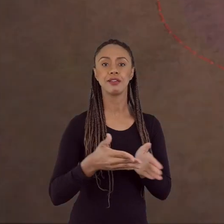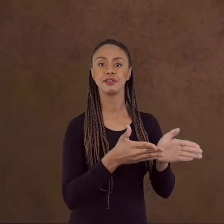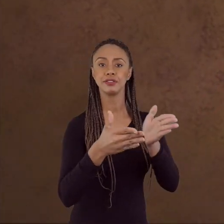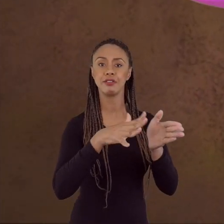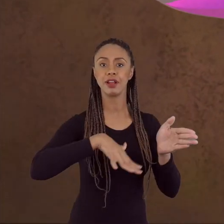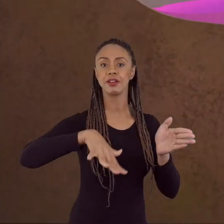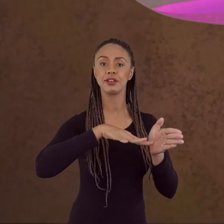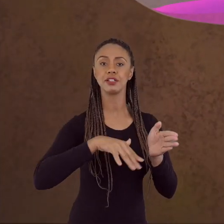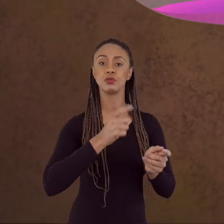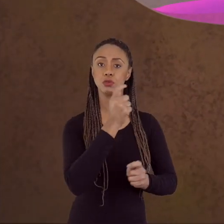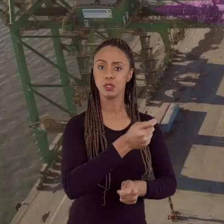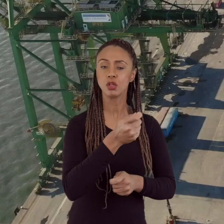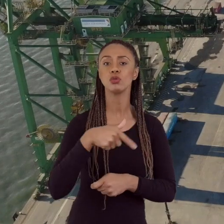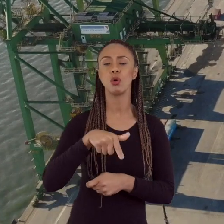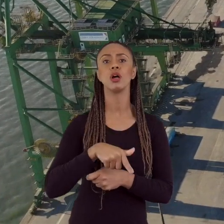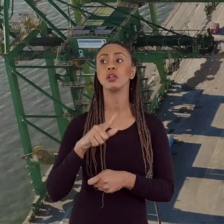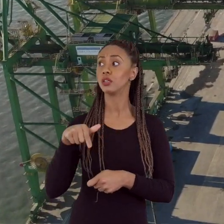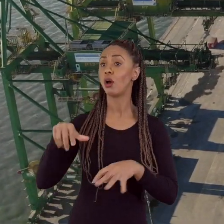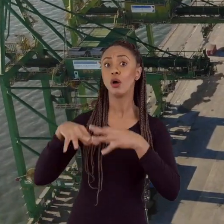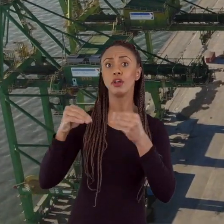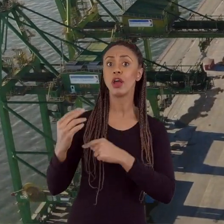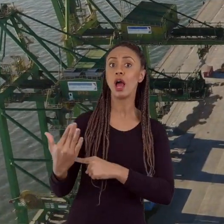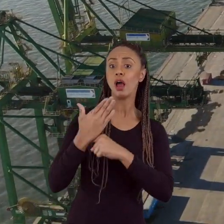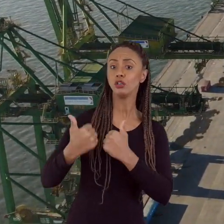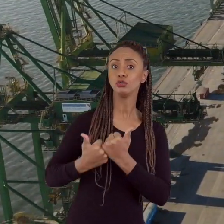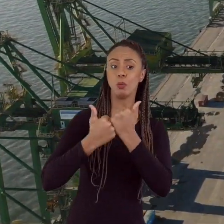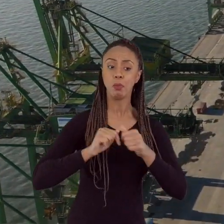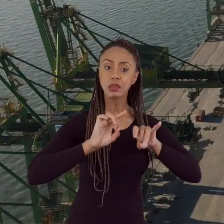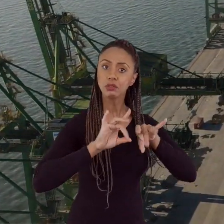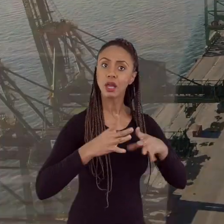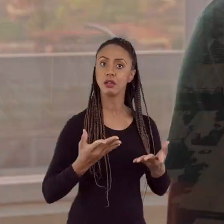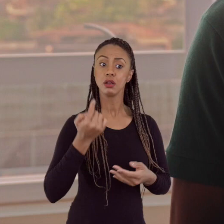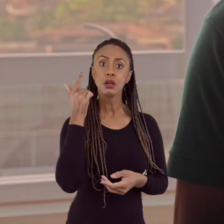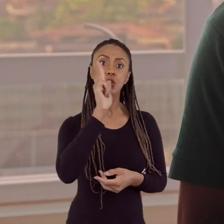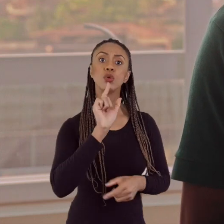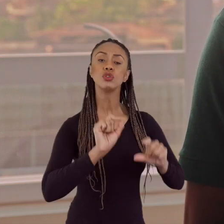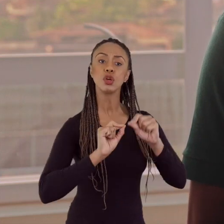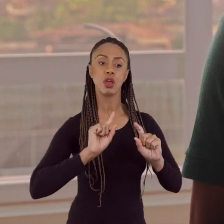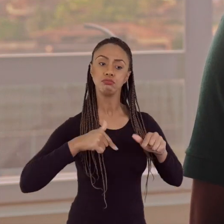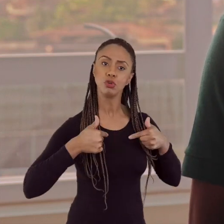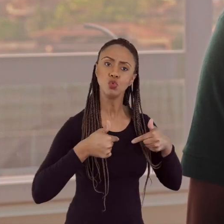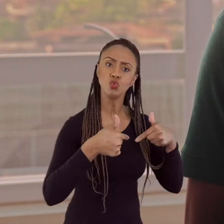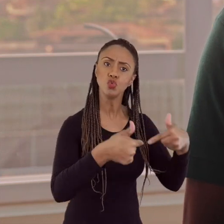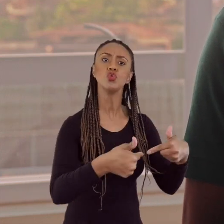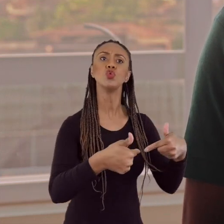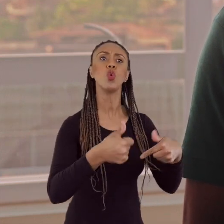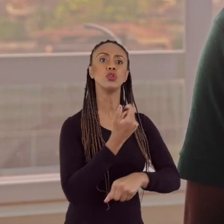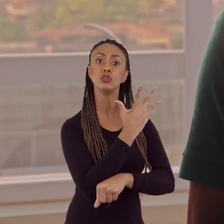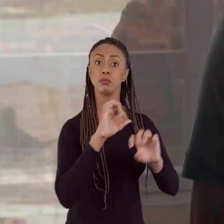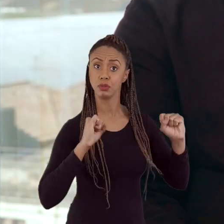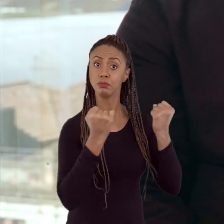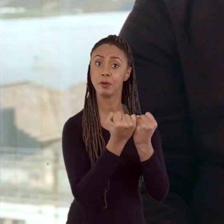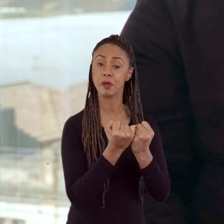importante no desenvolvimento da comunidade e do entorno. Nos dá um suporte técnico para subsidiar a nossa luta em